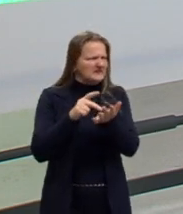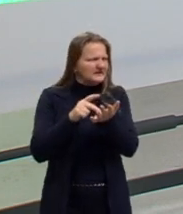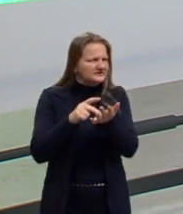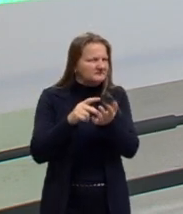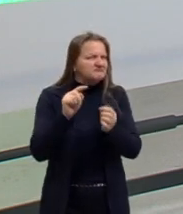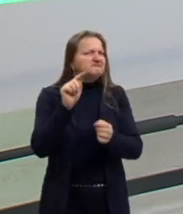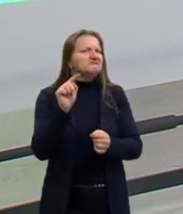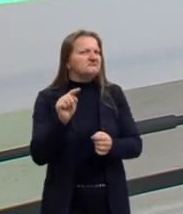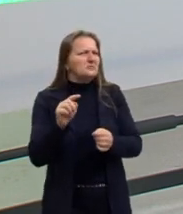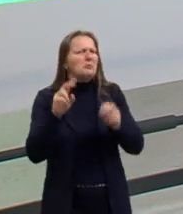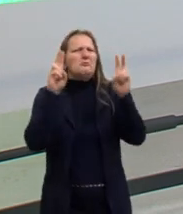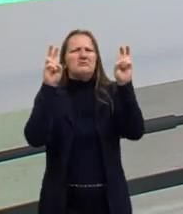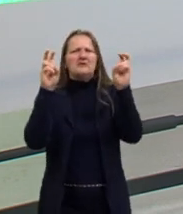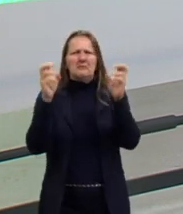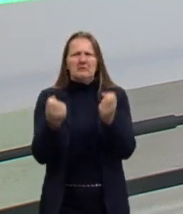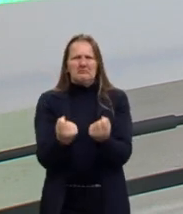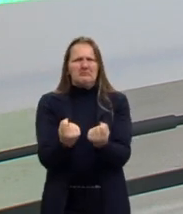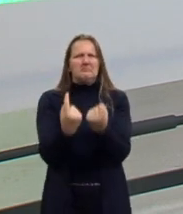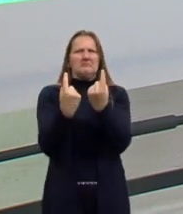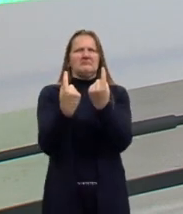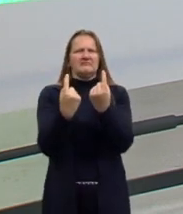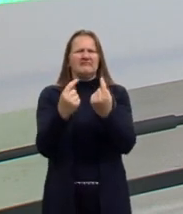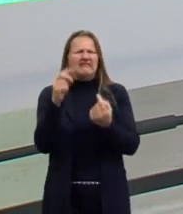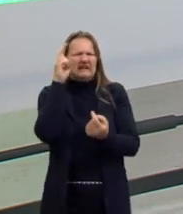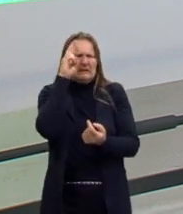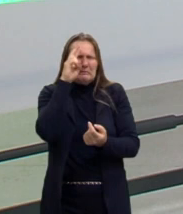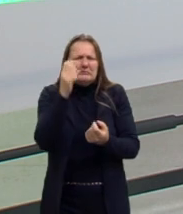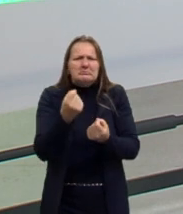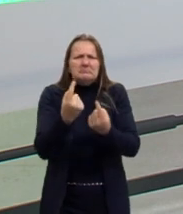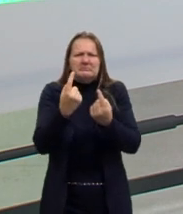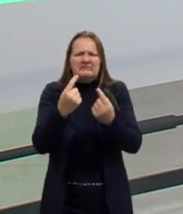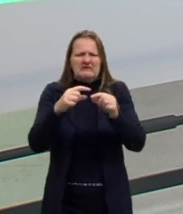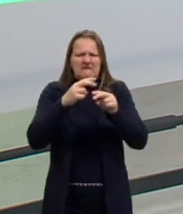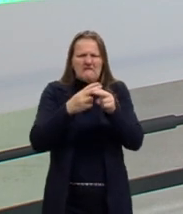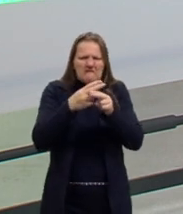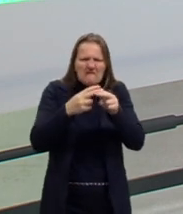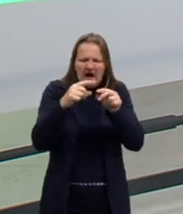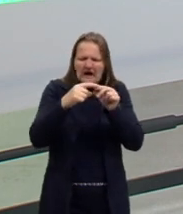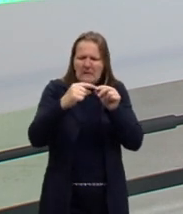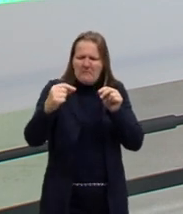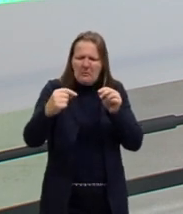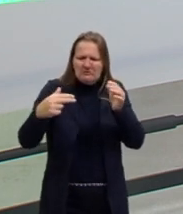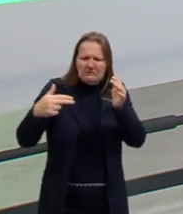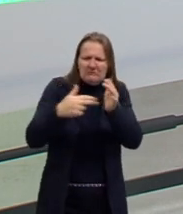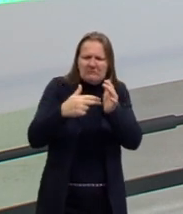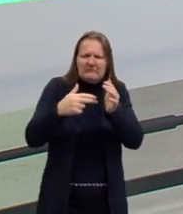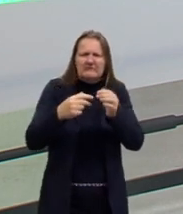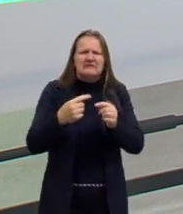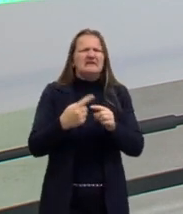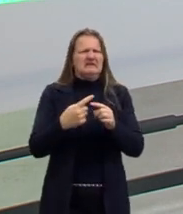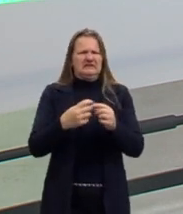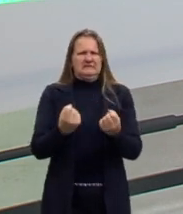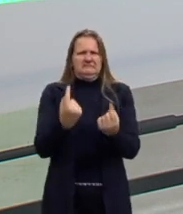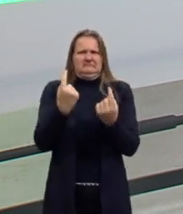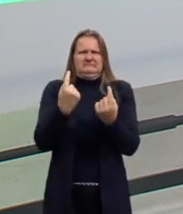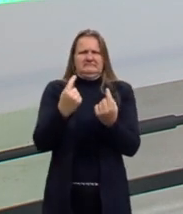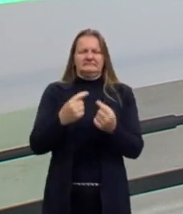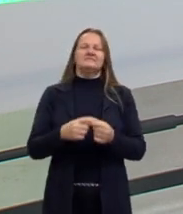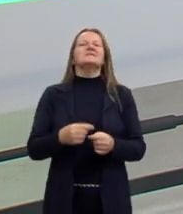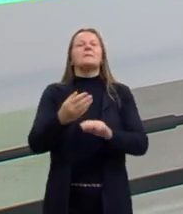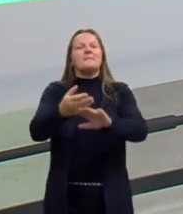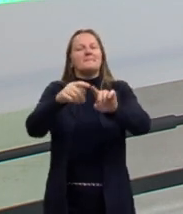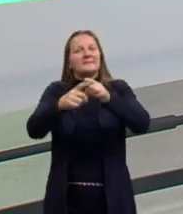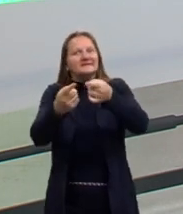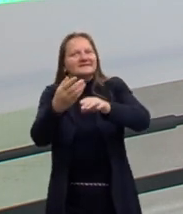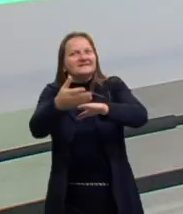hoje? O que isso lembra vocês aí, do que vocês já ouviram, Vida Fora? antes, eu quero